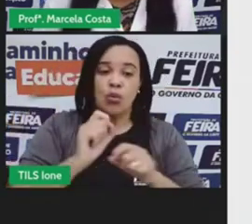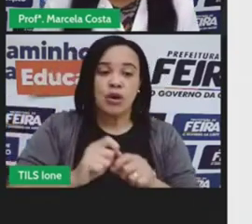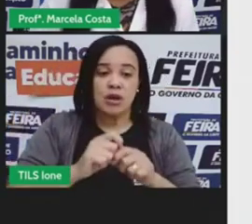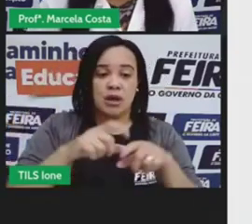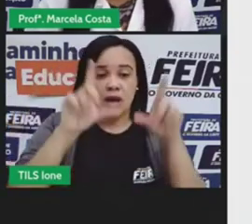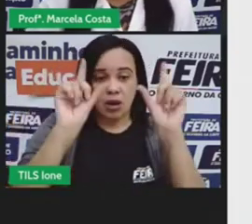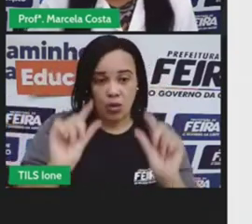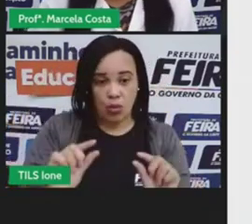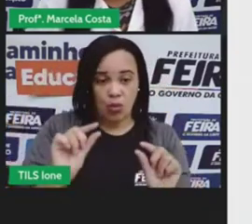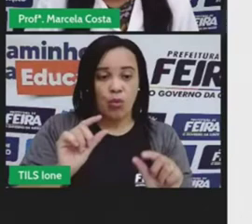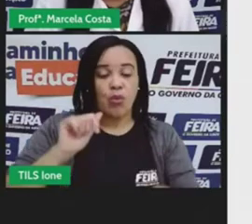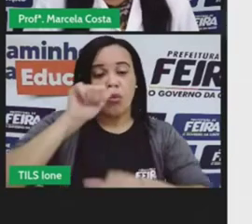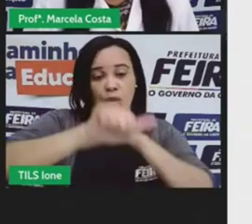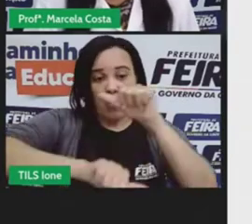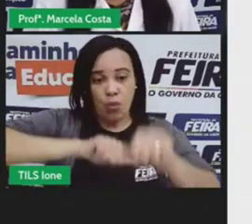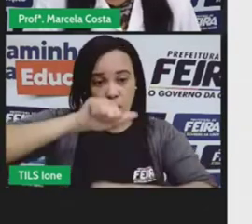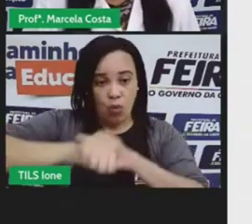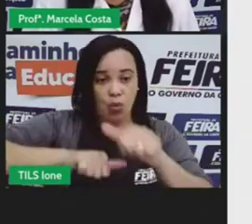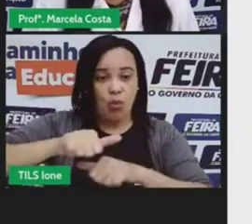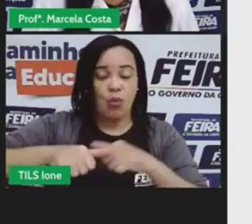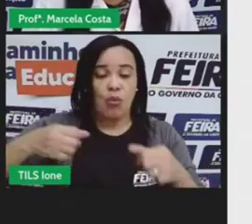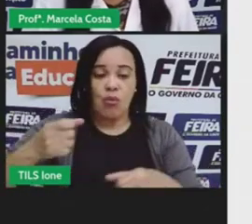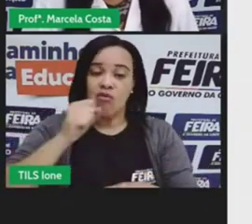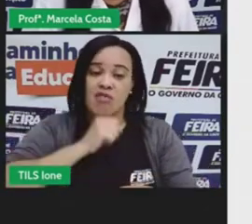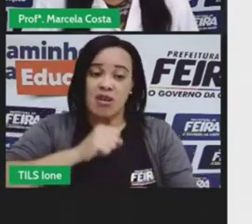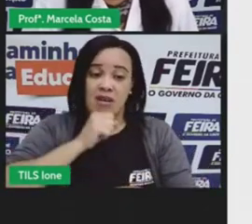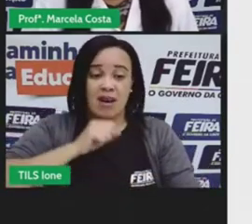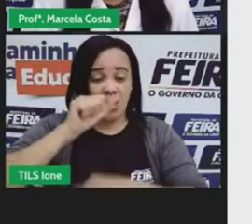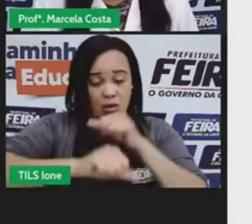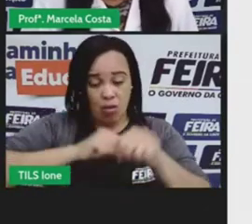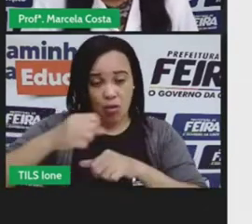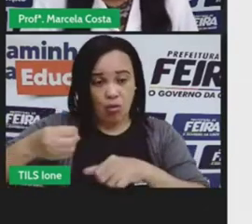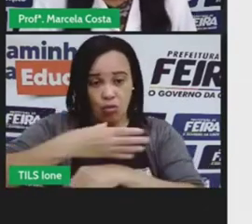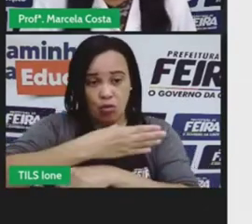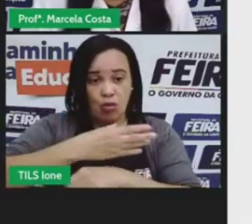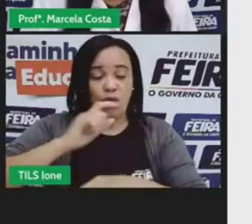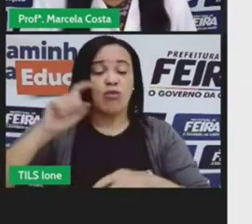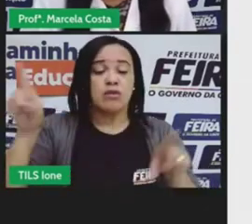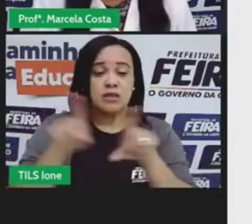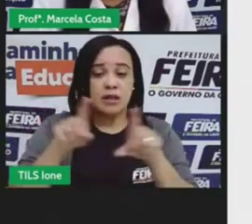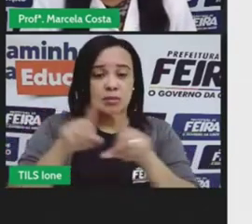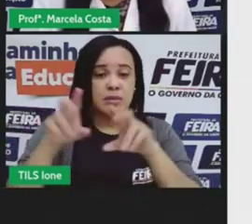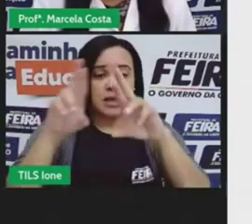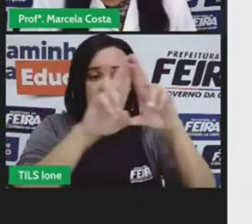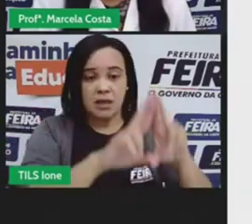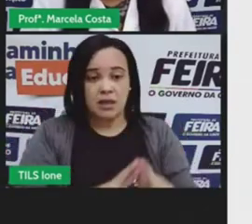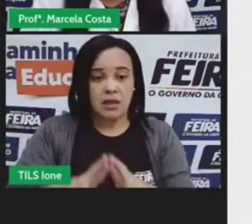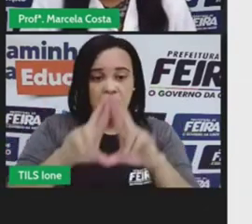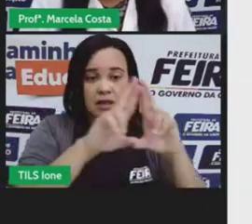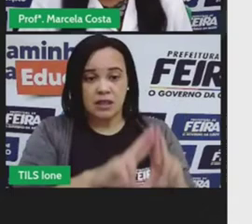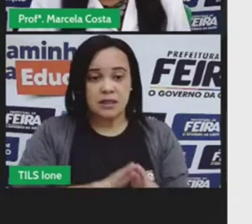reuso, de reciclagem dos materiais que a gente consome no dia a dia.